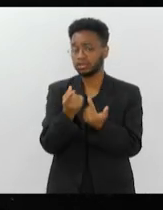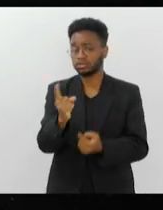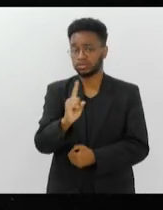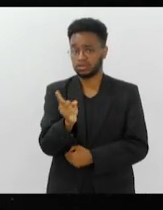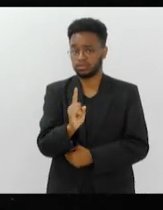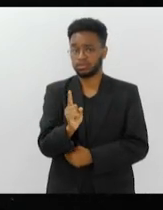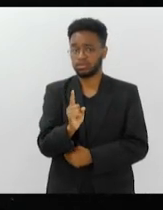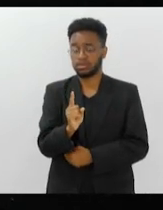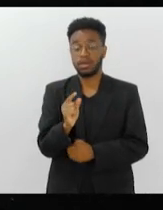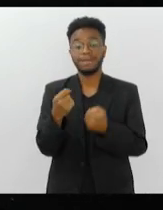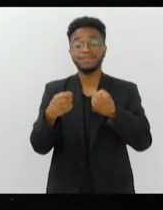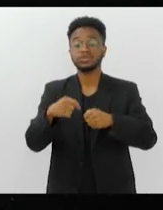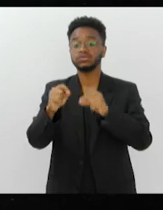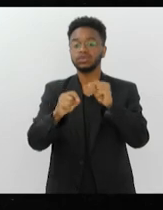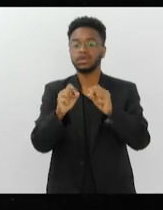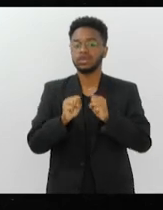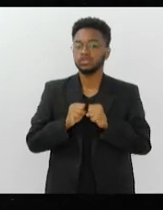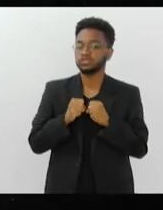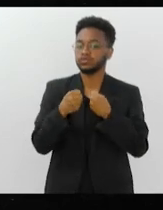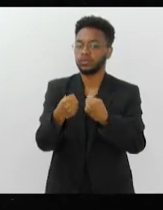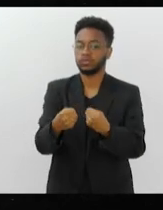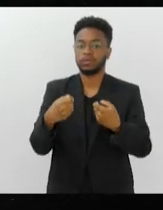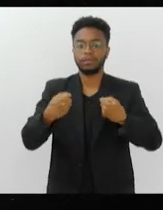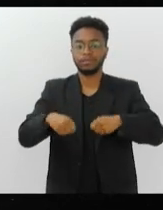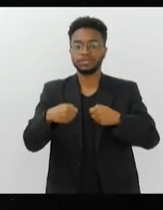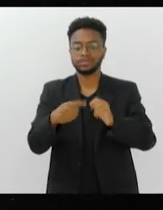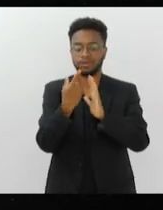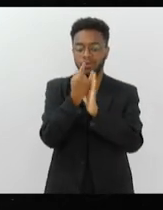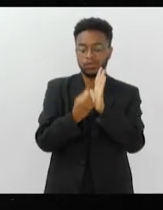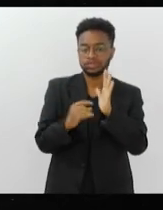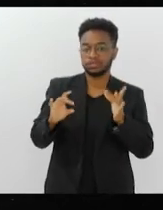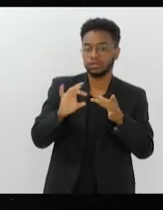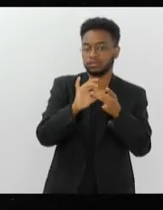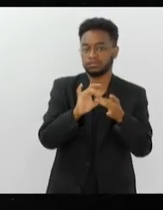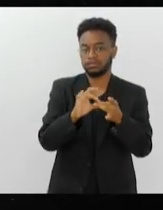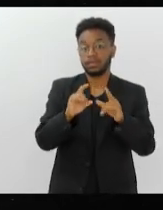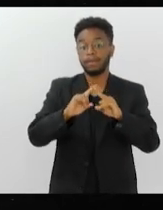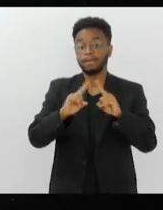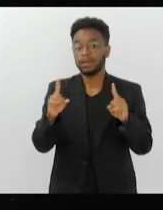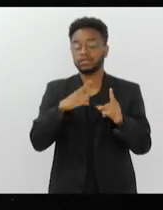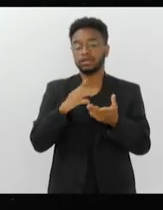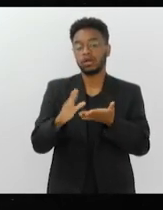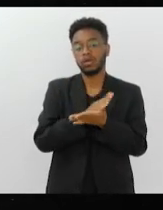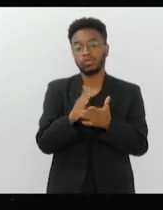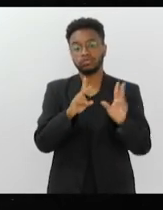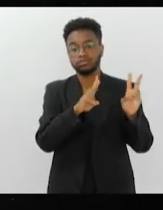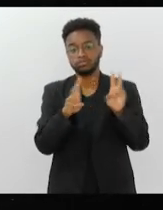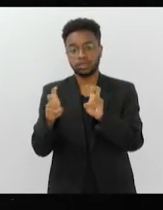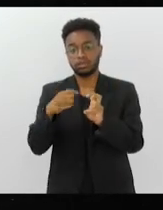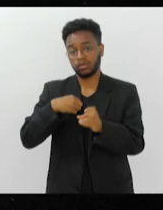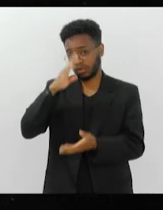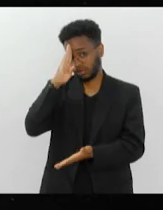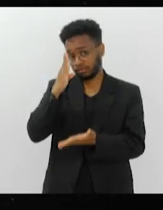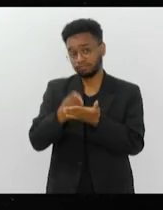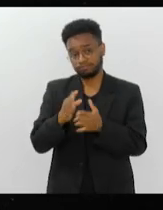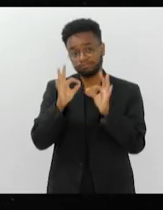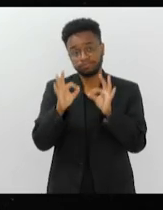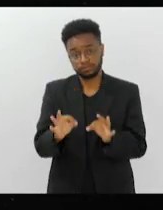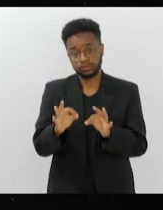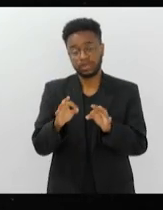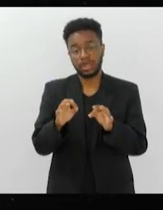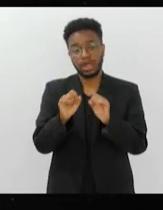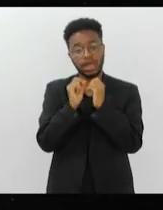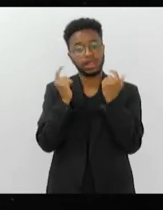depende do empenho, depende de estar no orçamento. Mas tem determinadas questões que eu acredito que a própria Assembleia